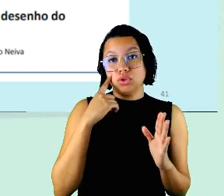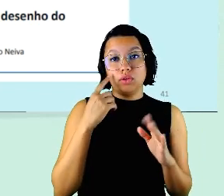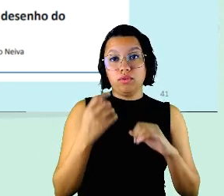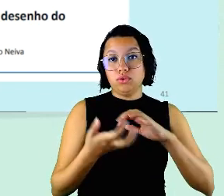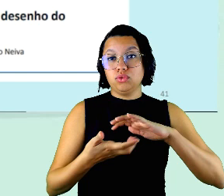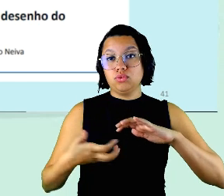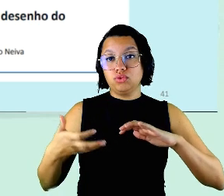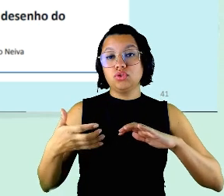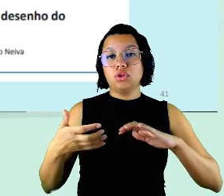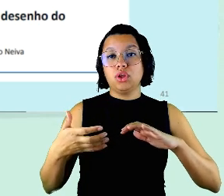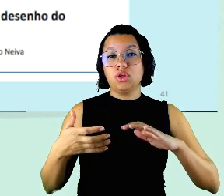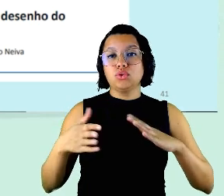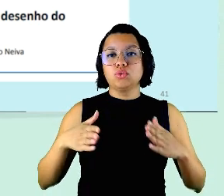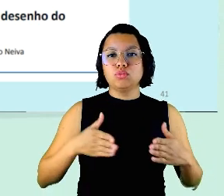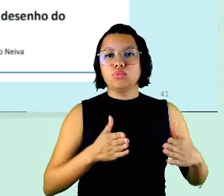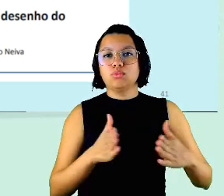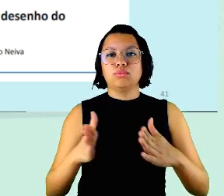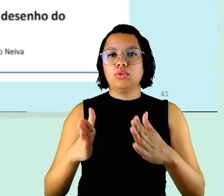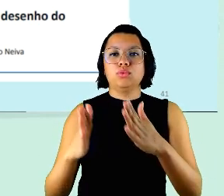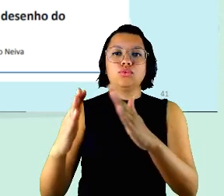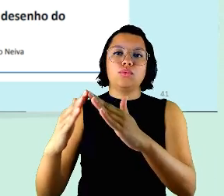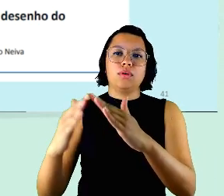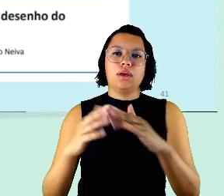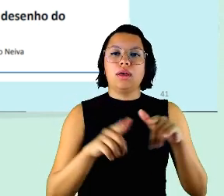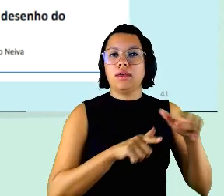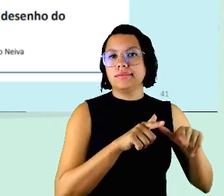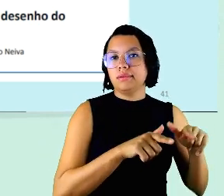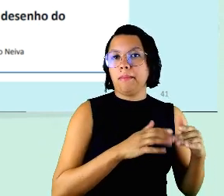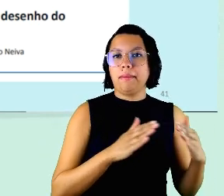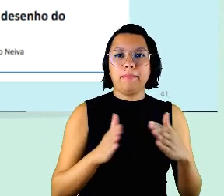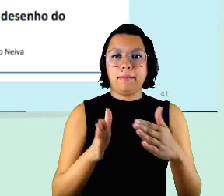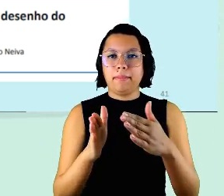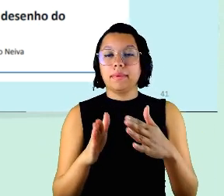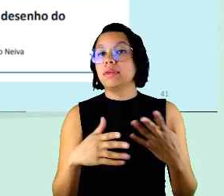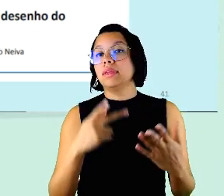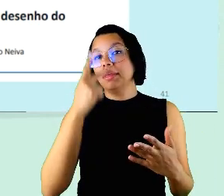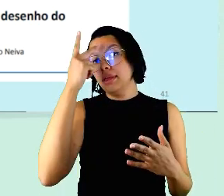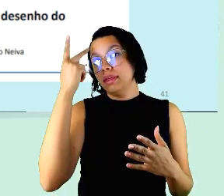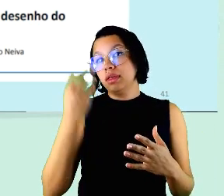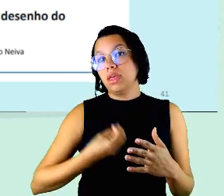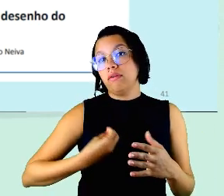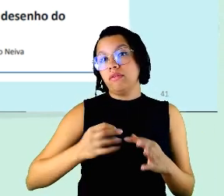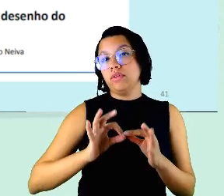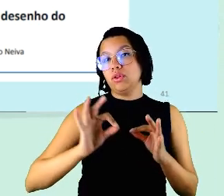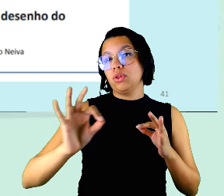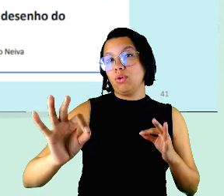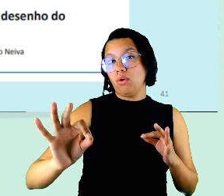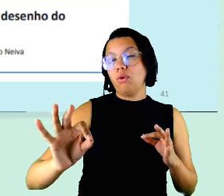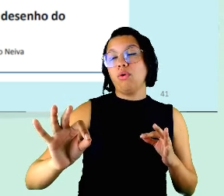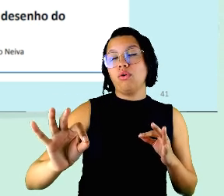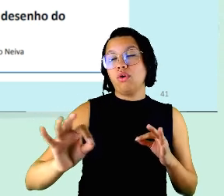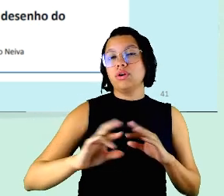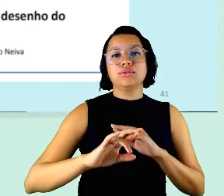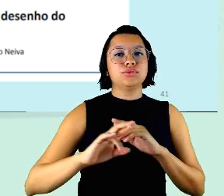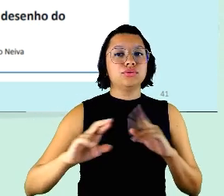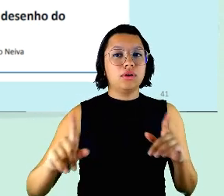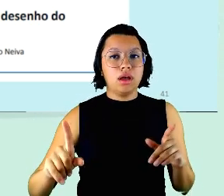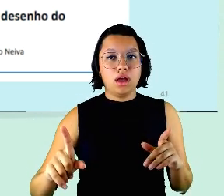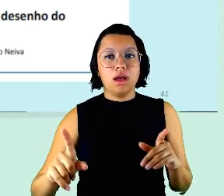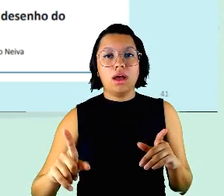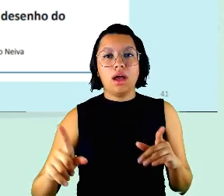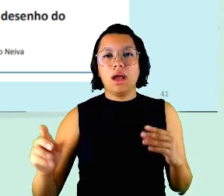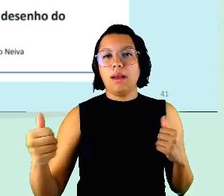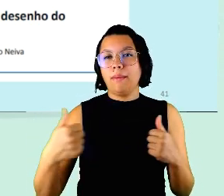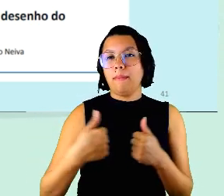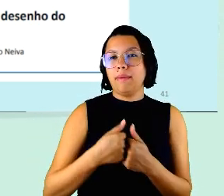questão do percurso casa-trabalho então quem vai quem mora longe é uma história quem mora perto é outra história quem vai de carro é uma